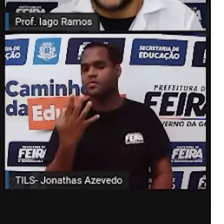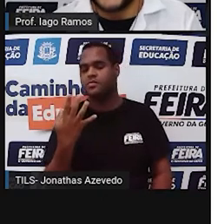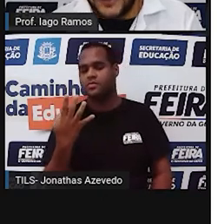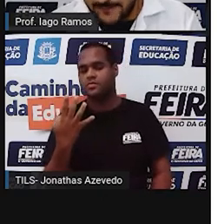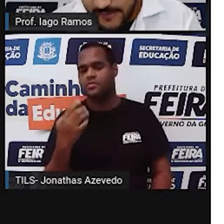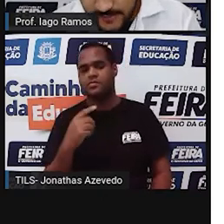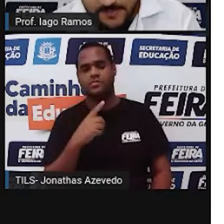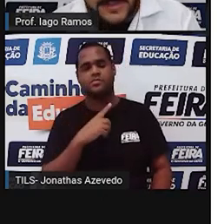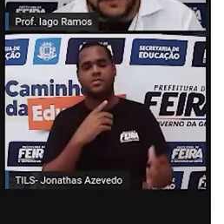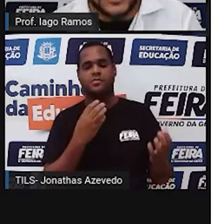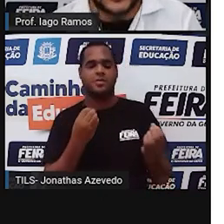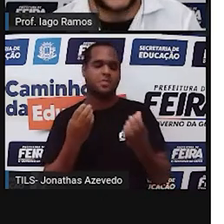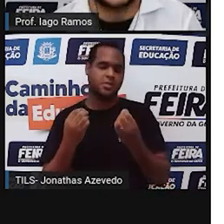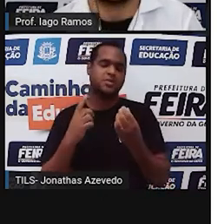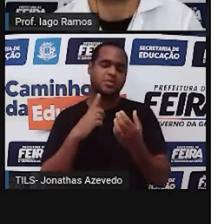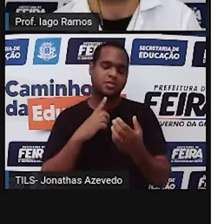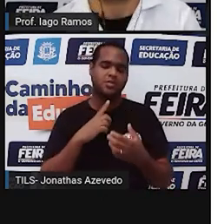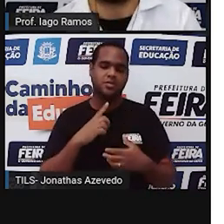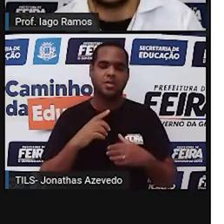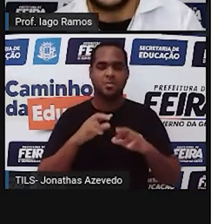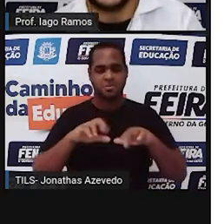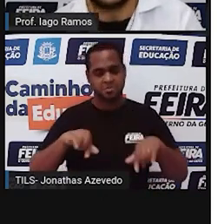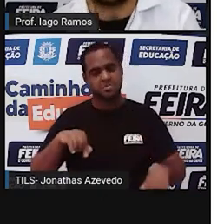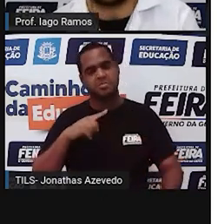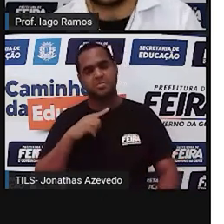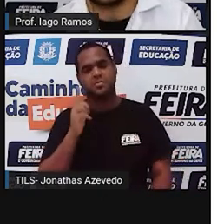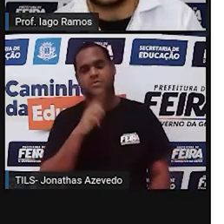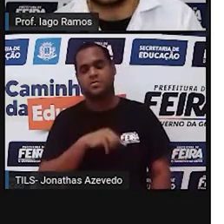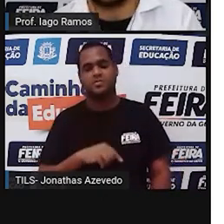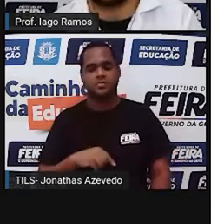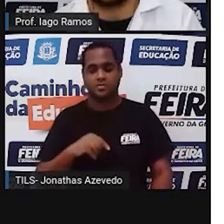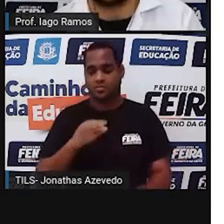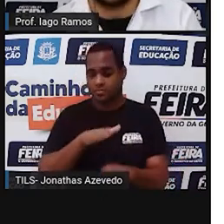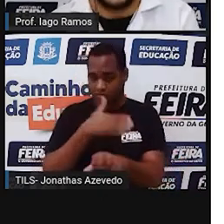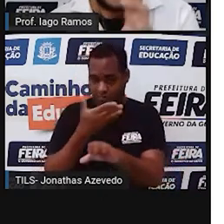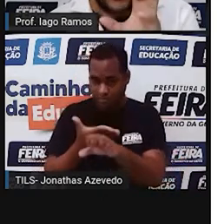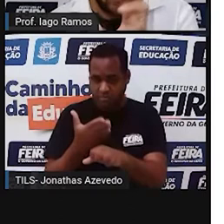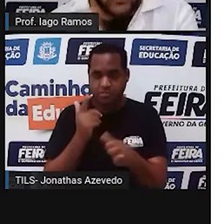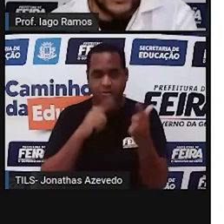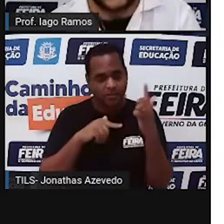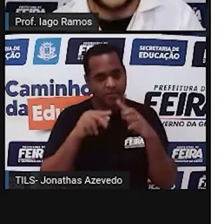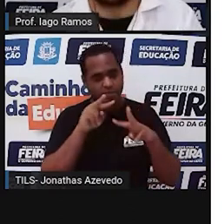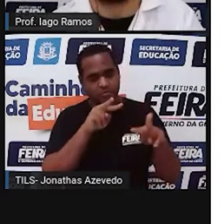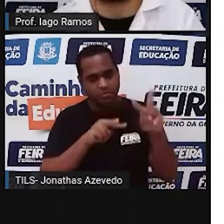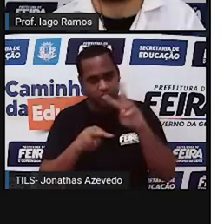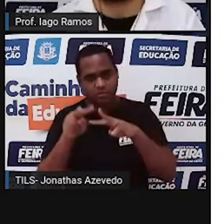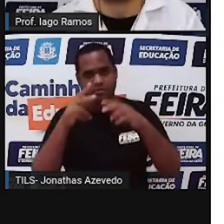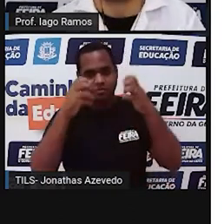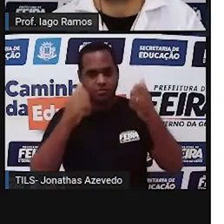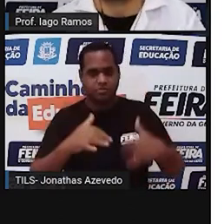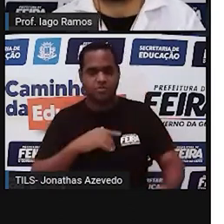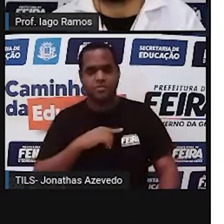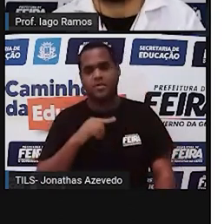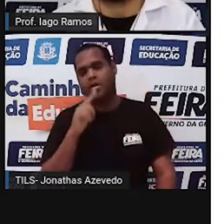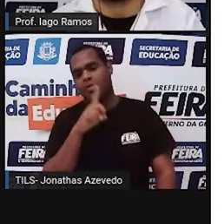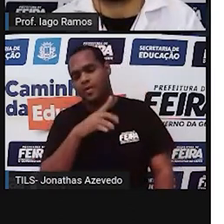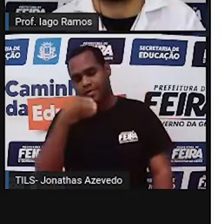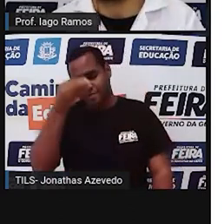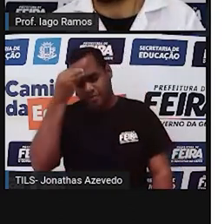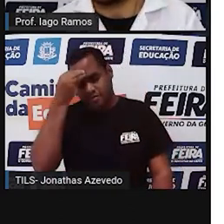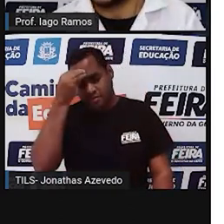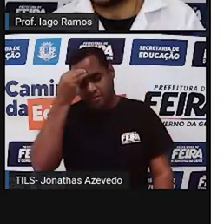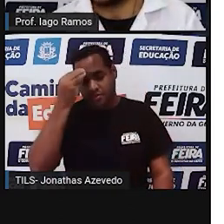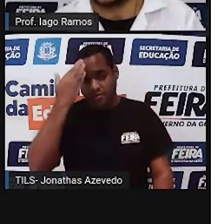número 4 em verde para bastante. Até aqui, das coisas que a gente viu, o quanto é que você conseguiu